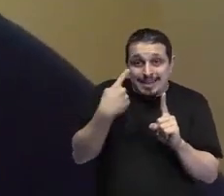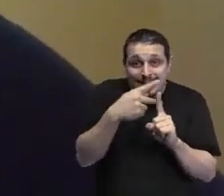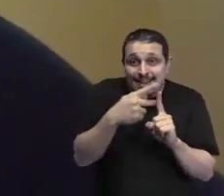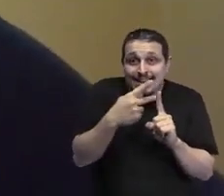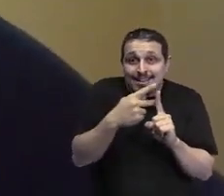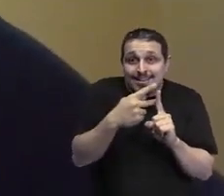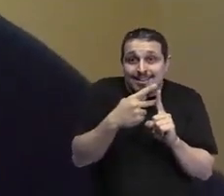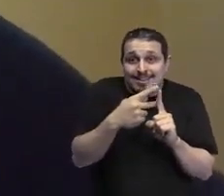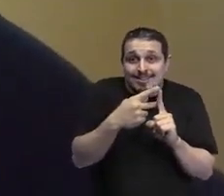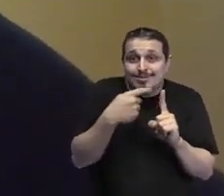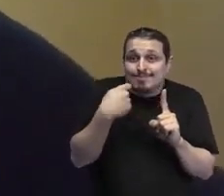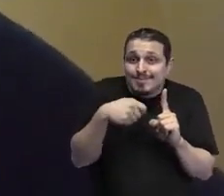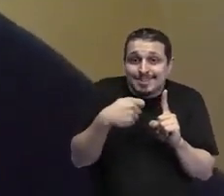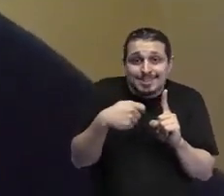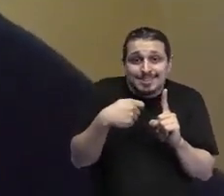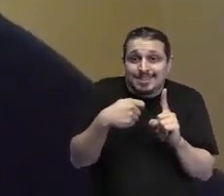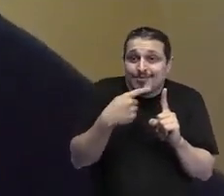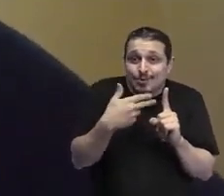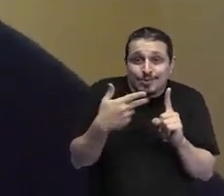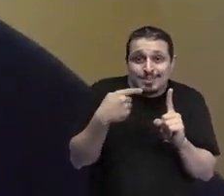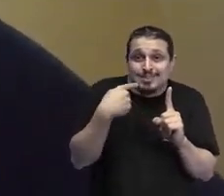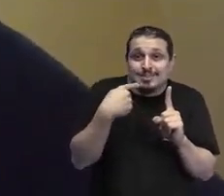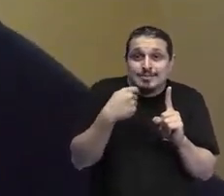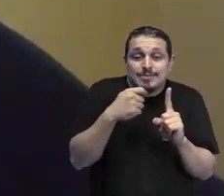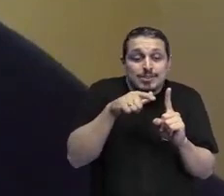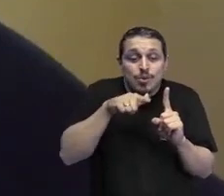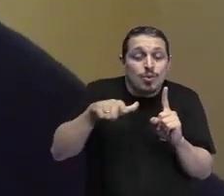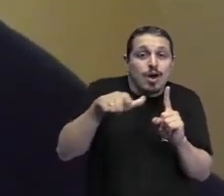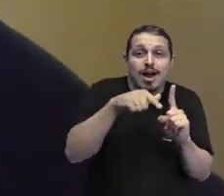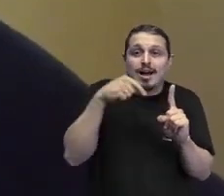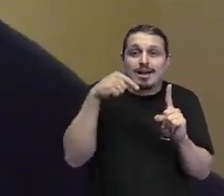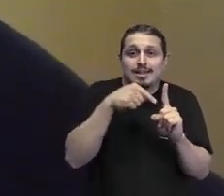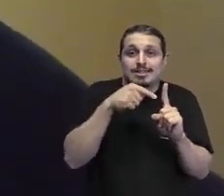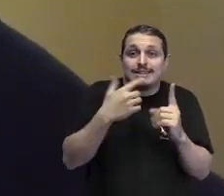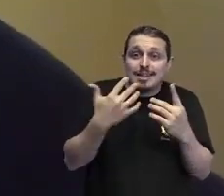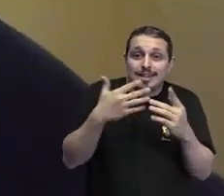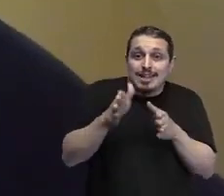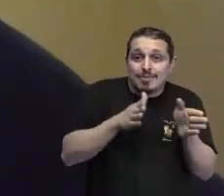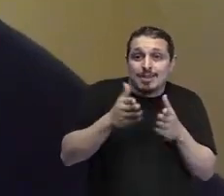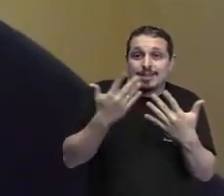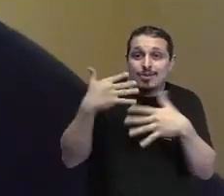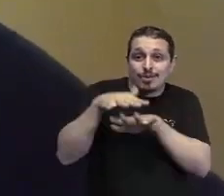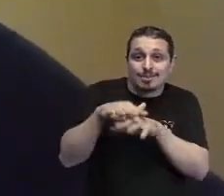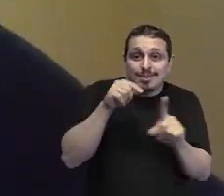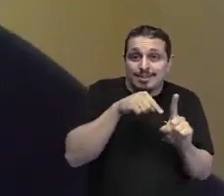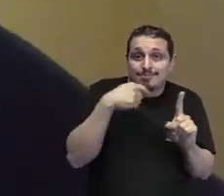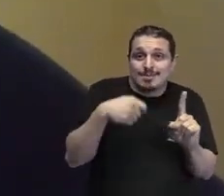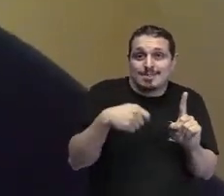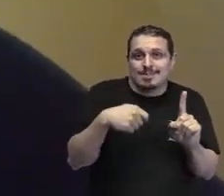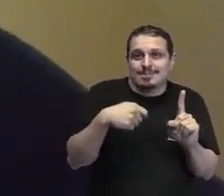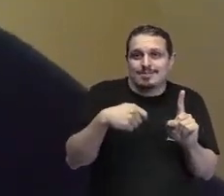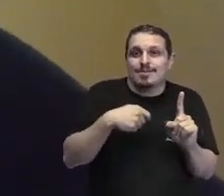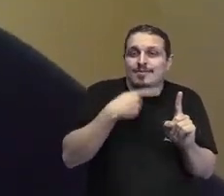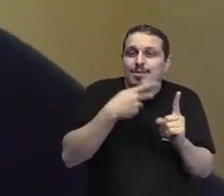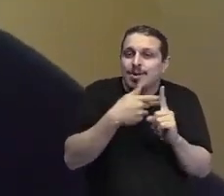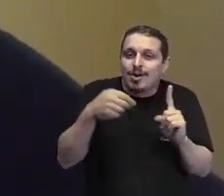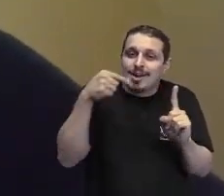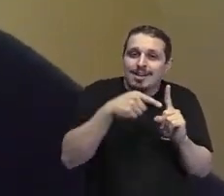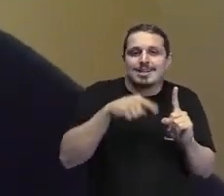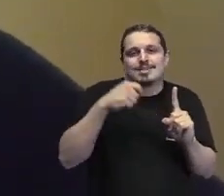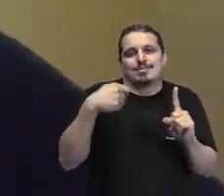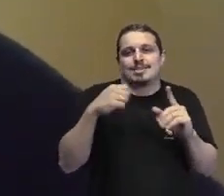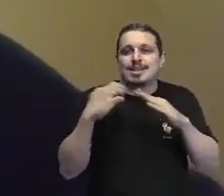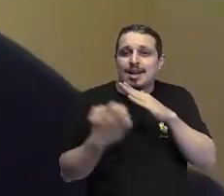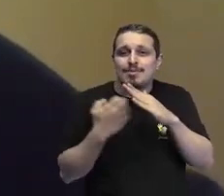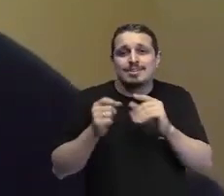falou que a gente precisa criar espaços inclusíveis e acessíveis e acho que dentro das organizações isso não é diferente as organizações tem um grande poder